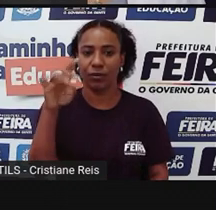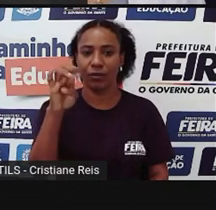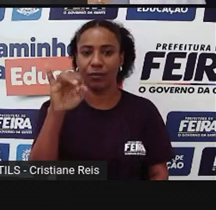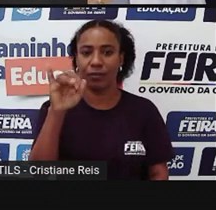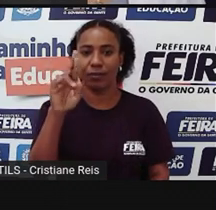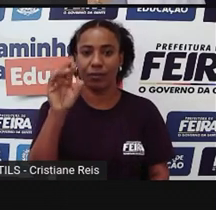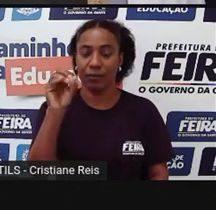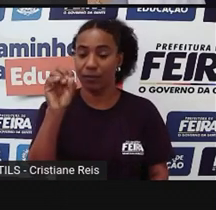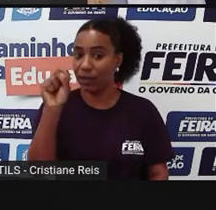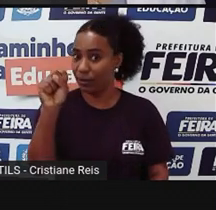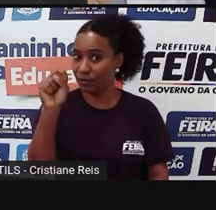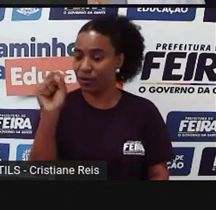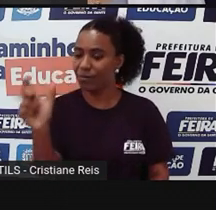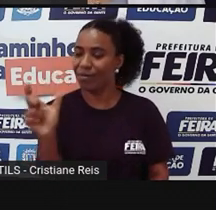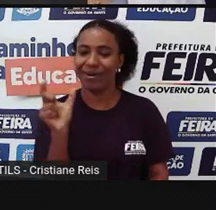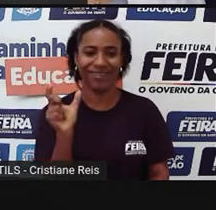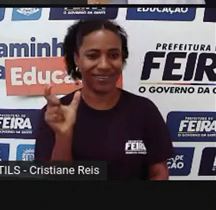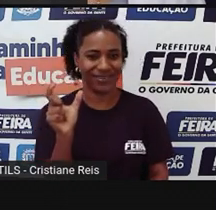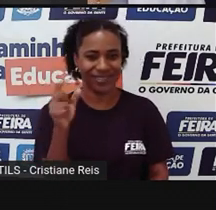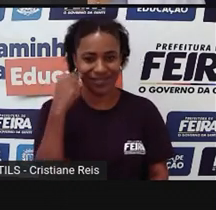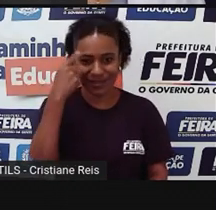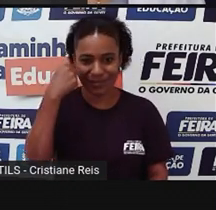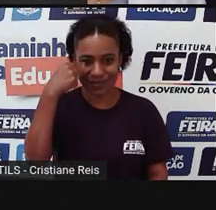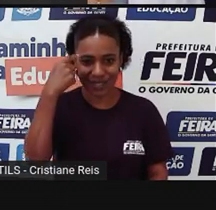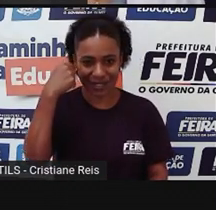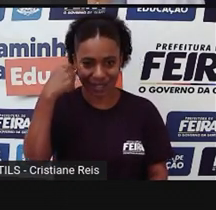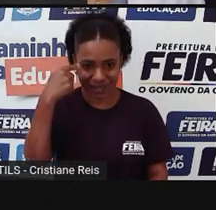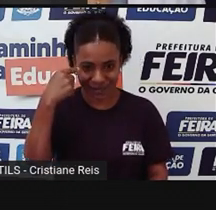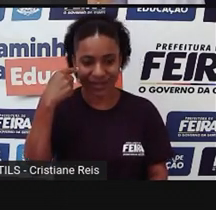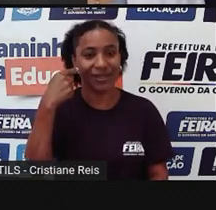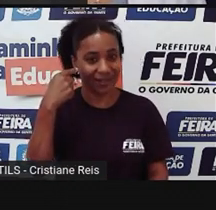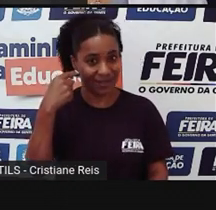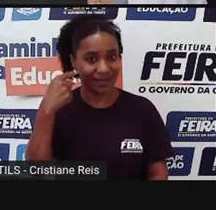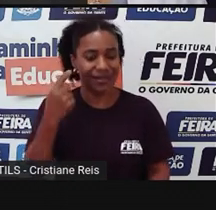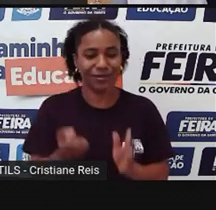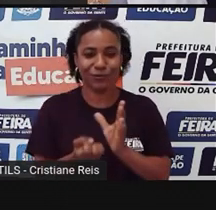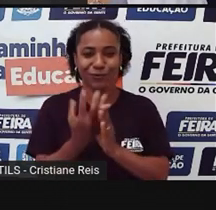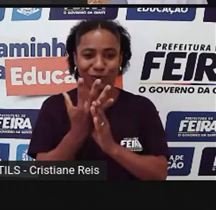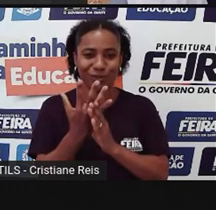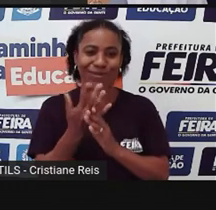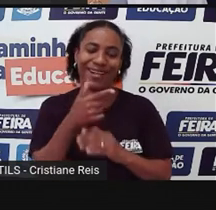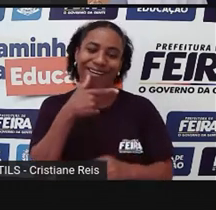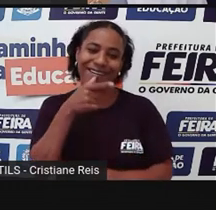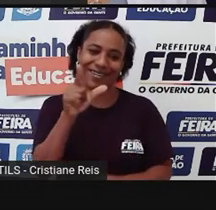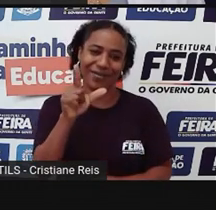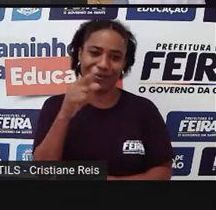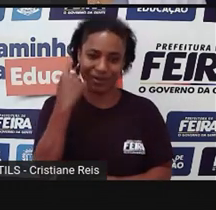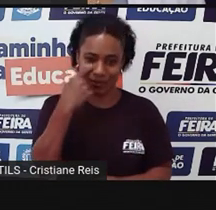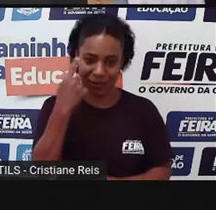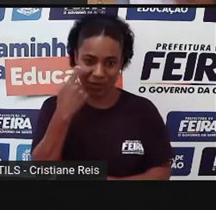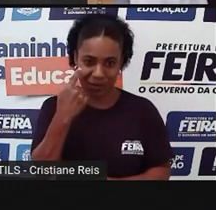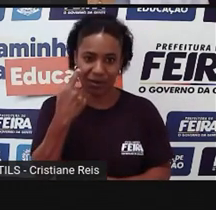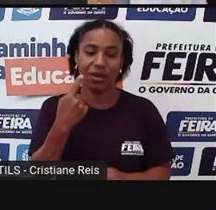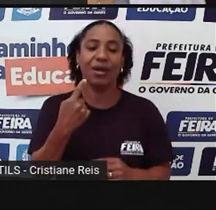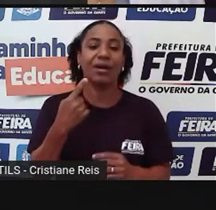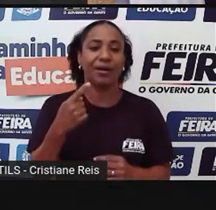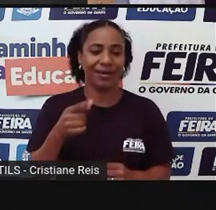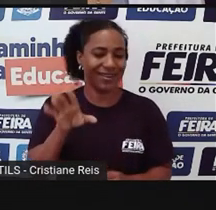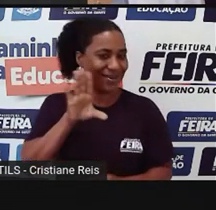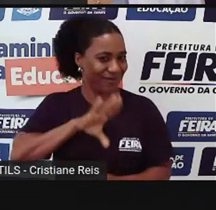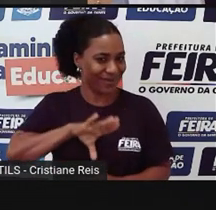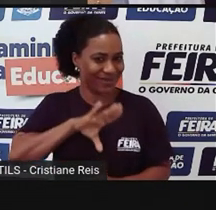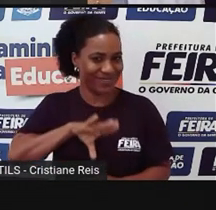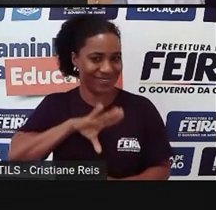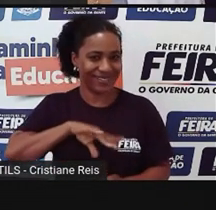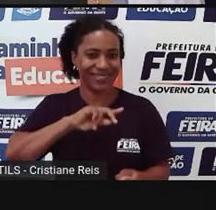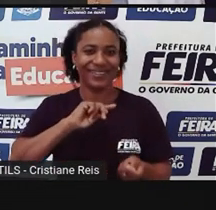em espanhol, que significava, que se chamava tropeiros, né, e que a gente deu aquela portuguesada